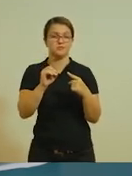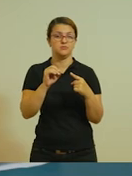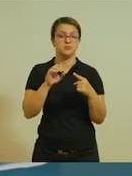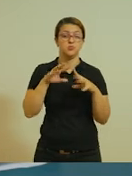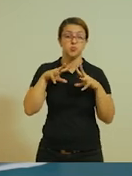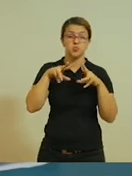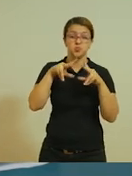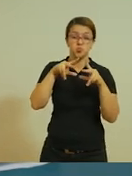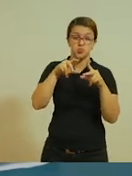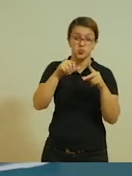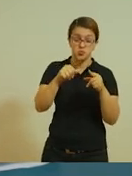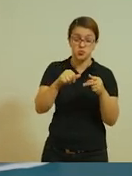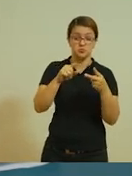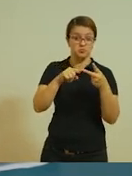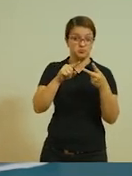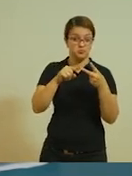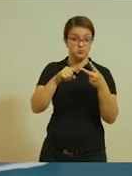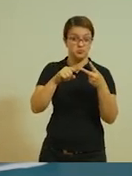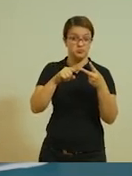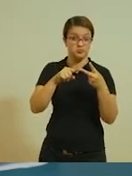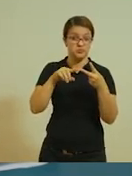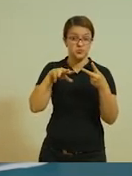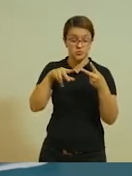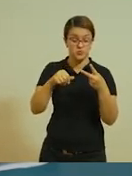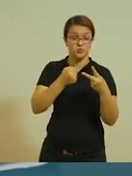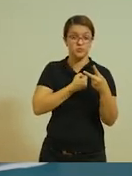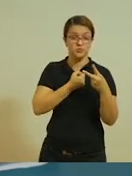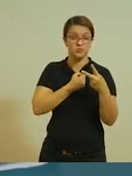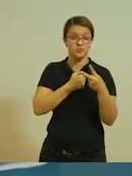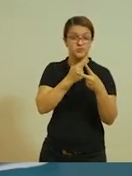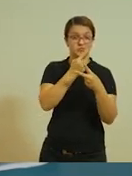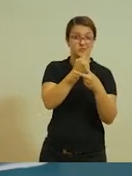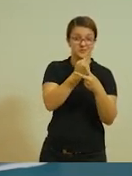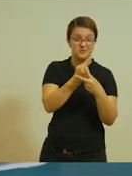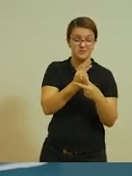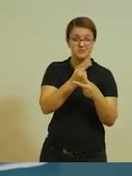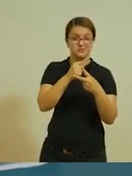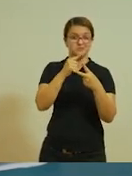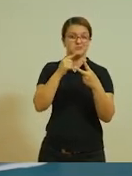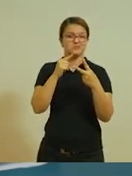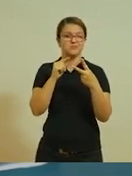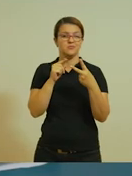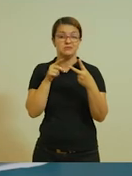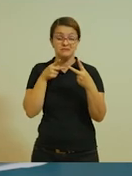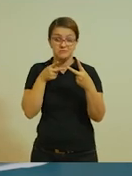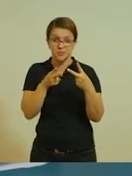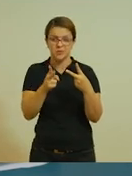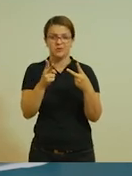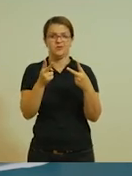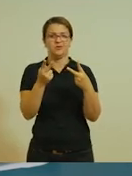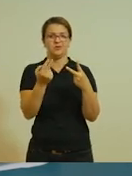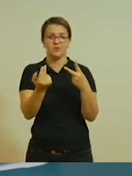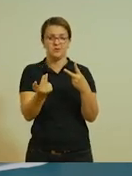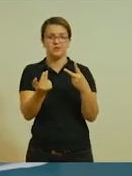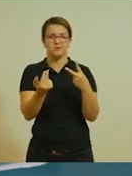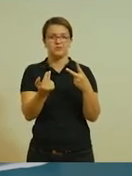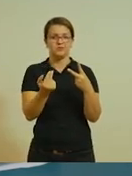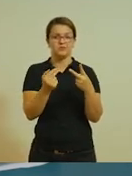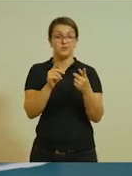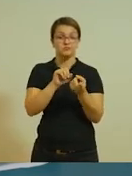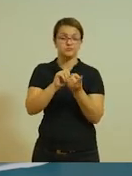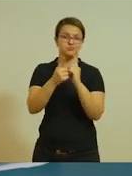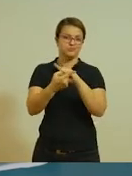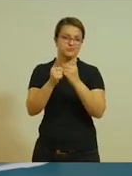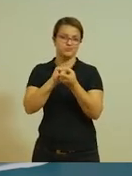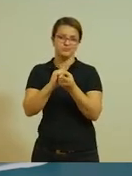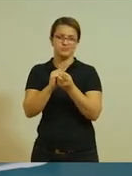Todo número multiplicado por 1 é ele mesmo. E regra número 3. A ordem dos fatores não altera o produto.